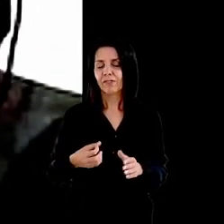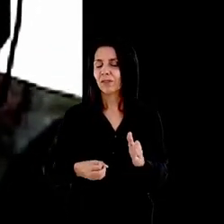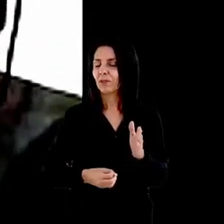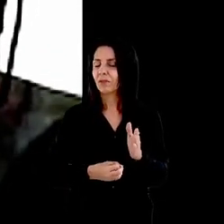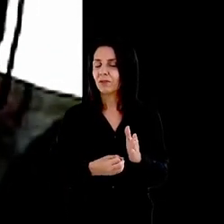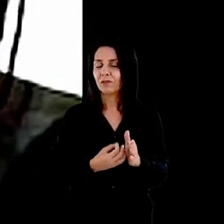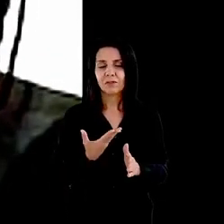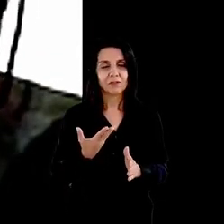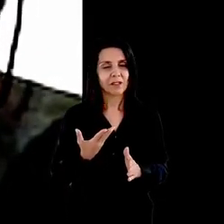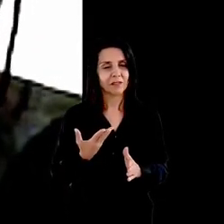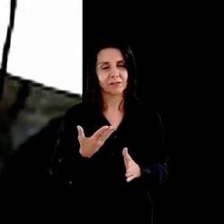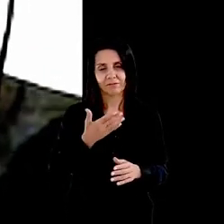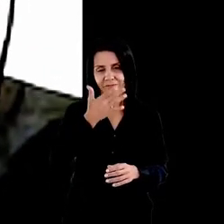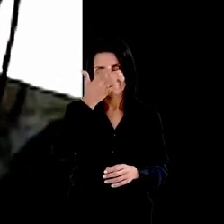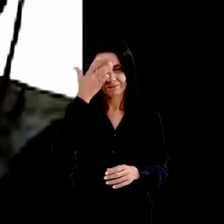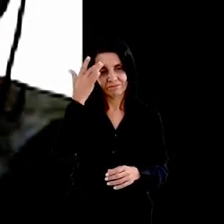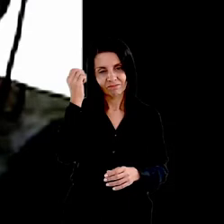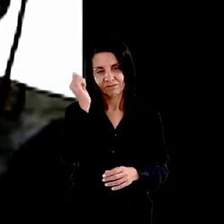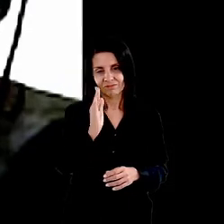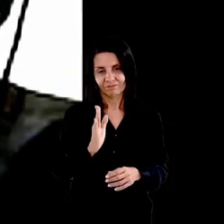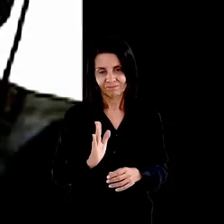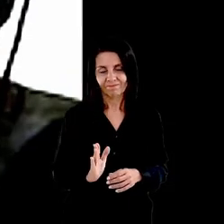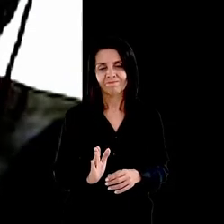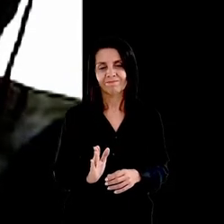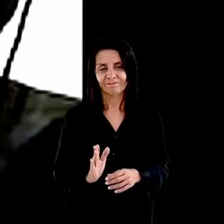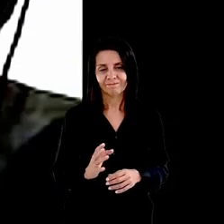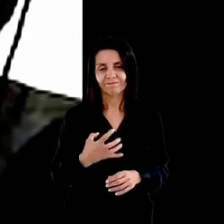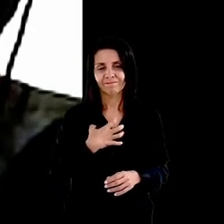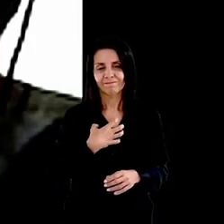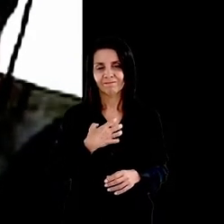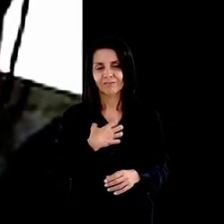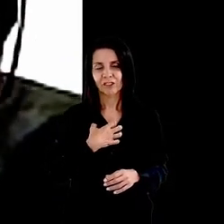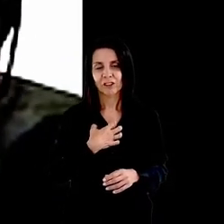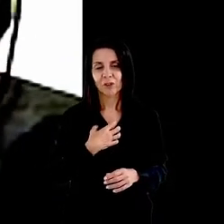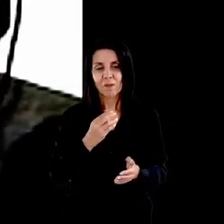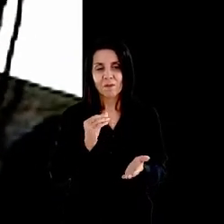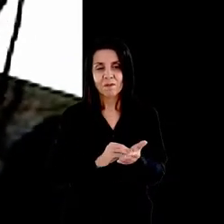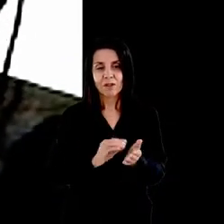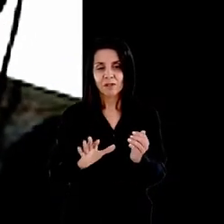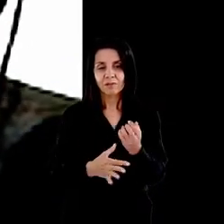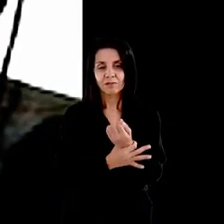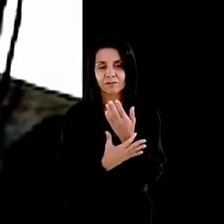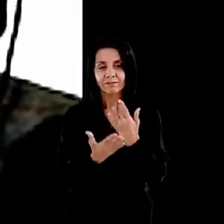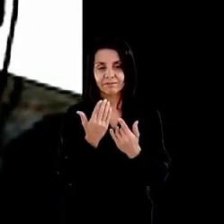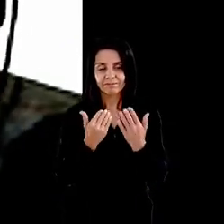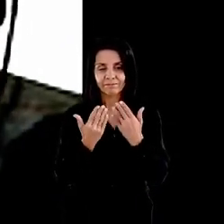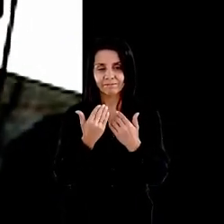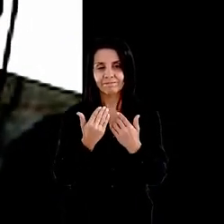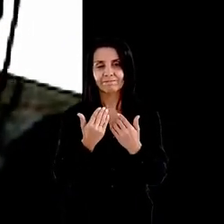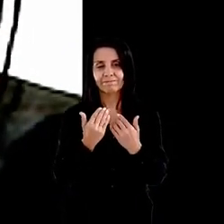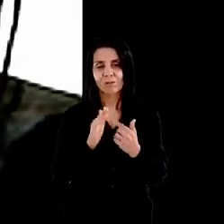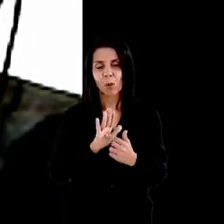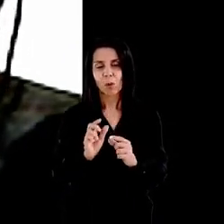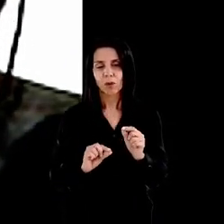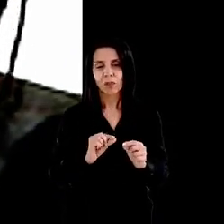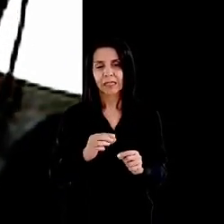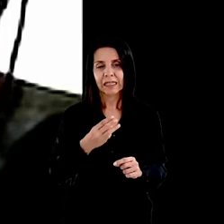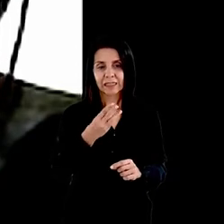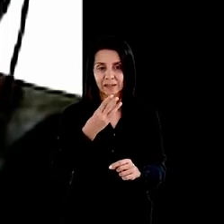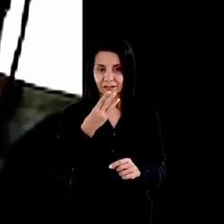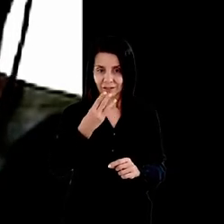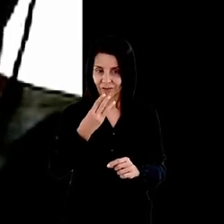algum tipo de insegurança alimentar sendo que esse número representa praticamente 3 em cada 10